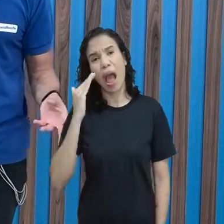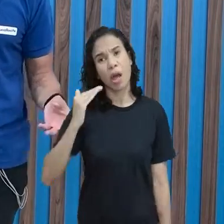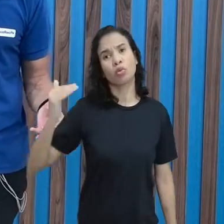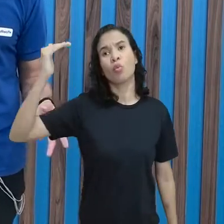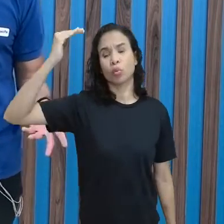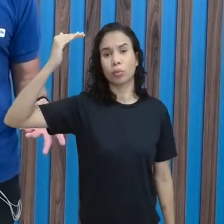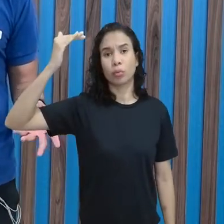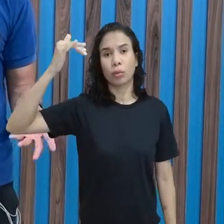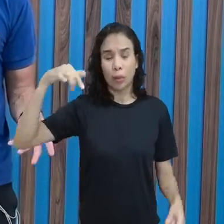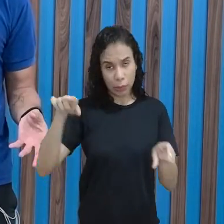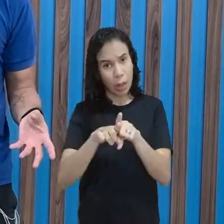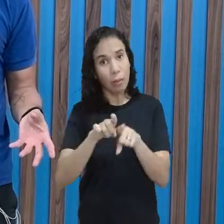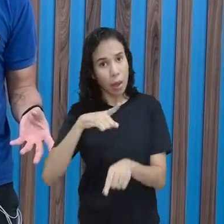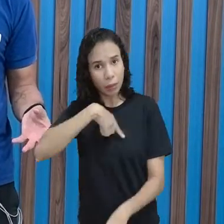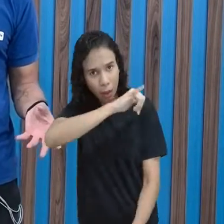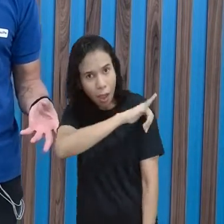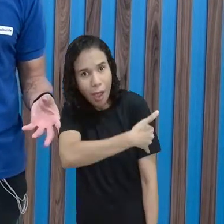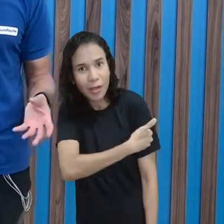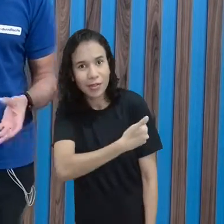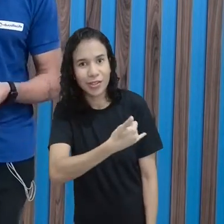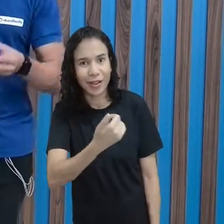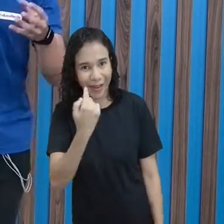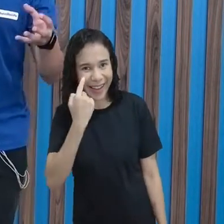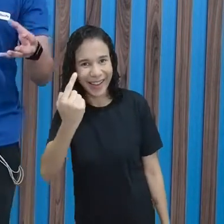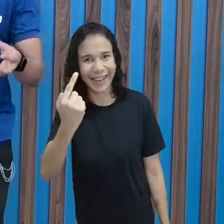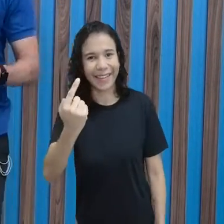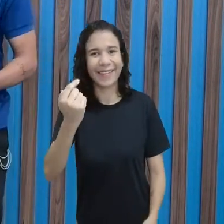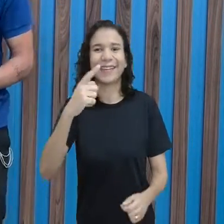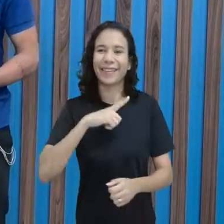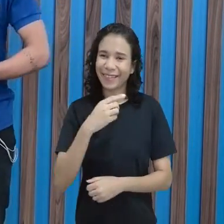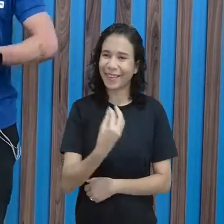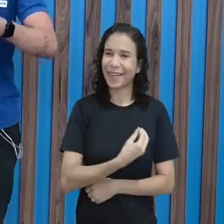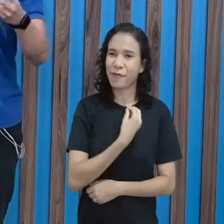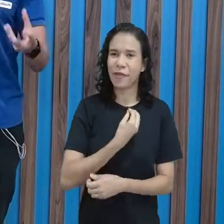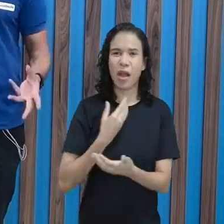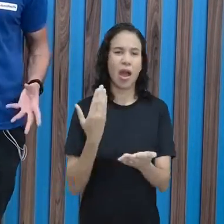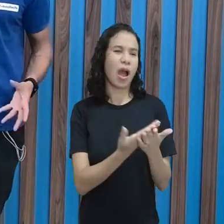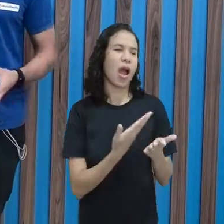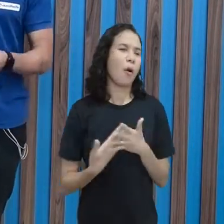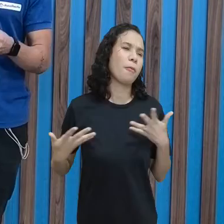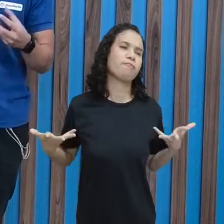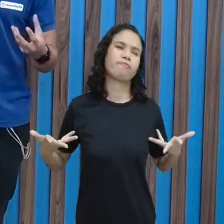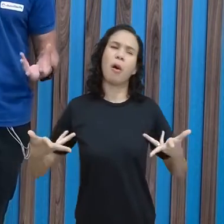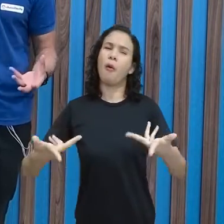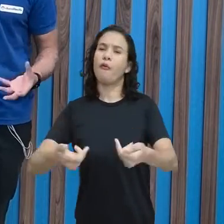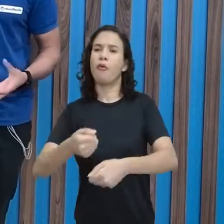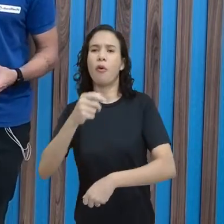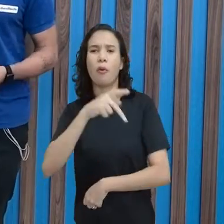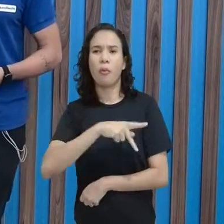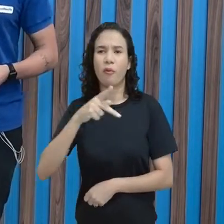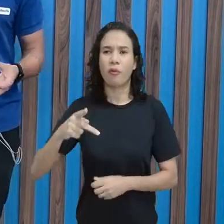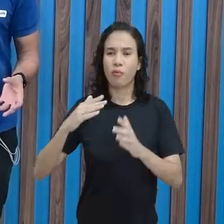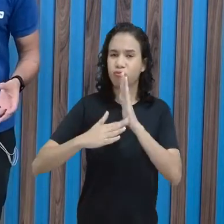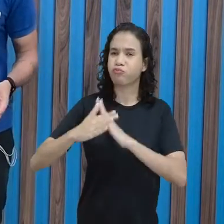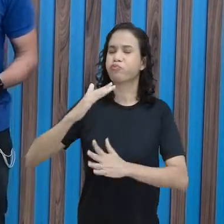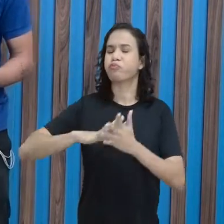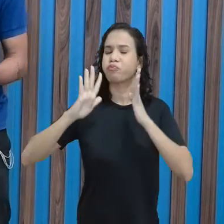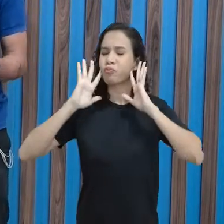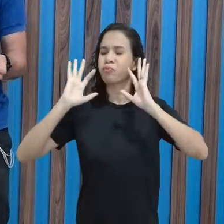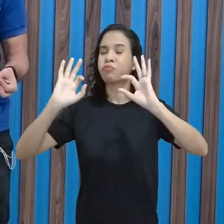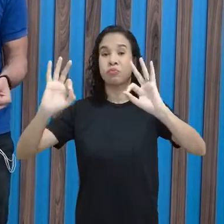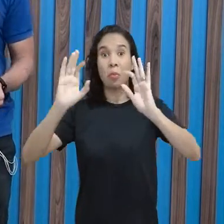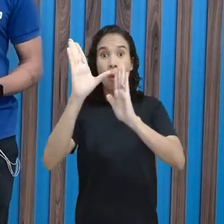nosso canal tem educação para jovens e adultos. Então, está lá, né? Aulas maravilhosas, professoras e professoras incríveis,